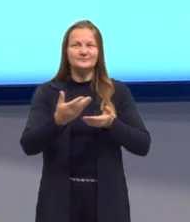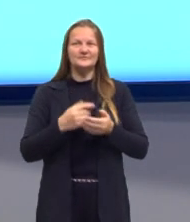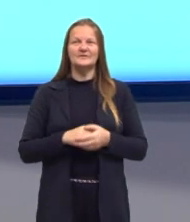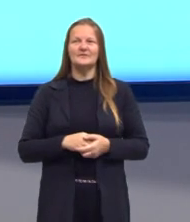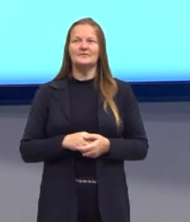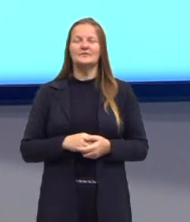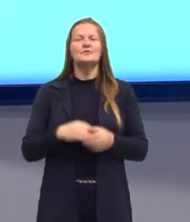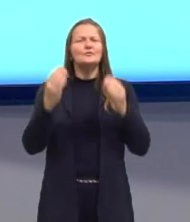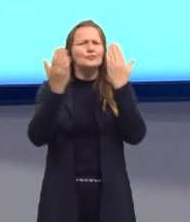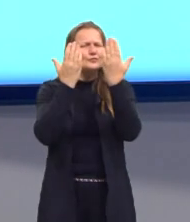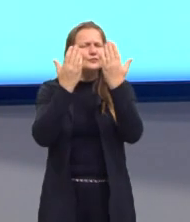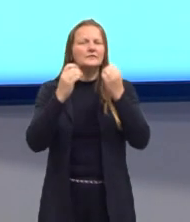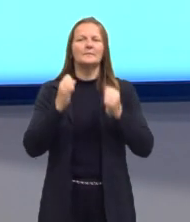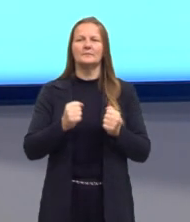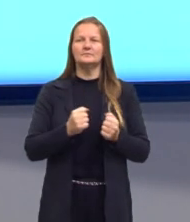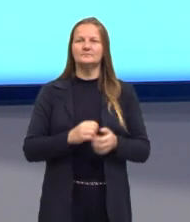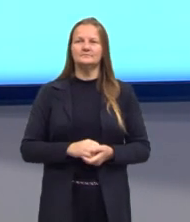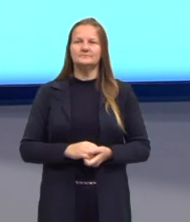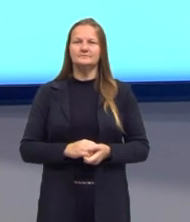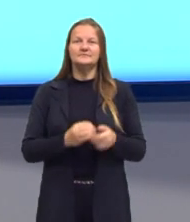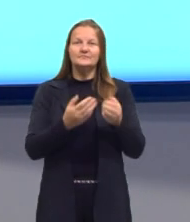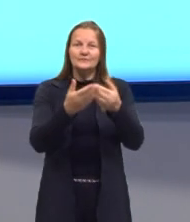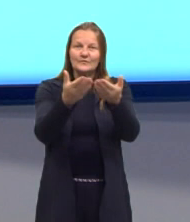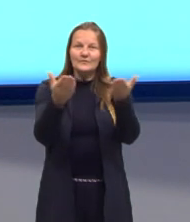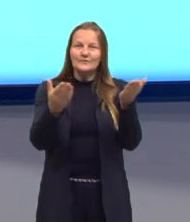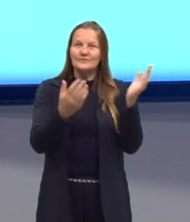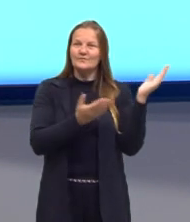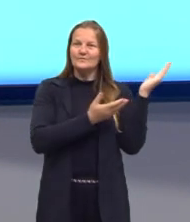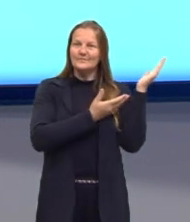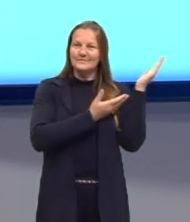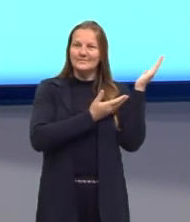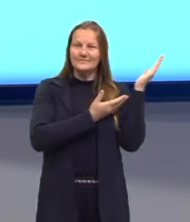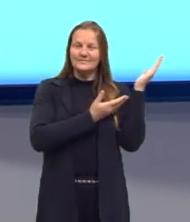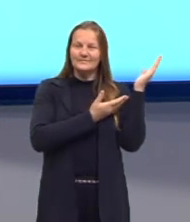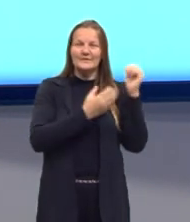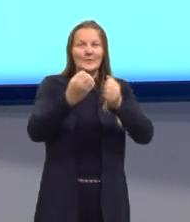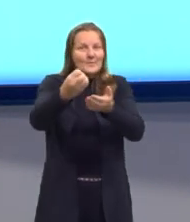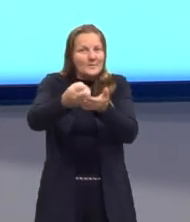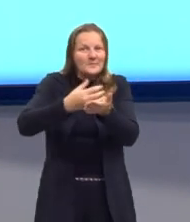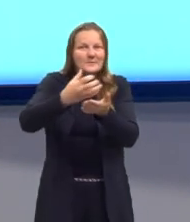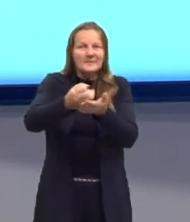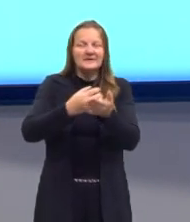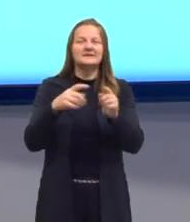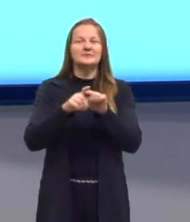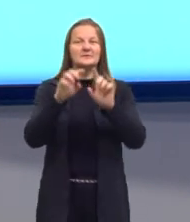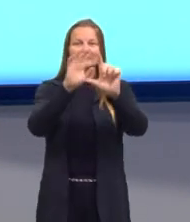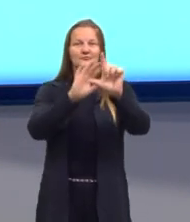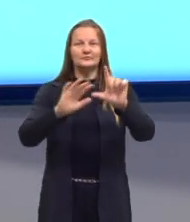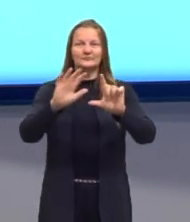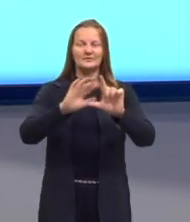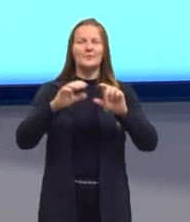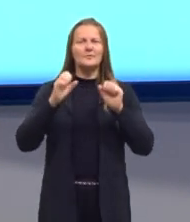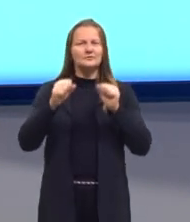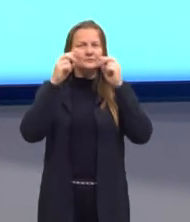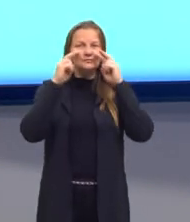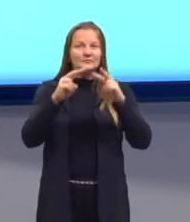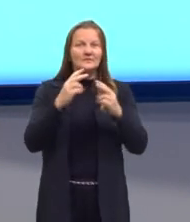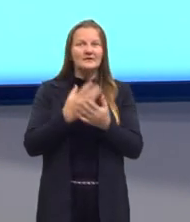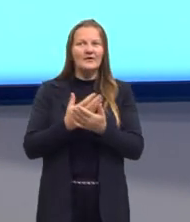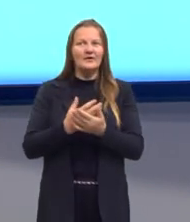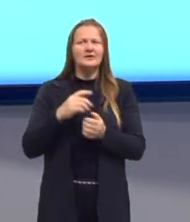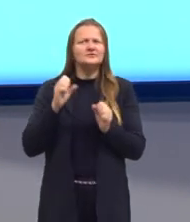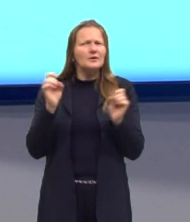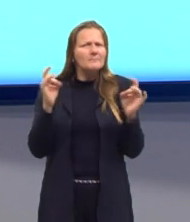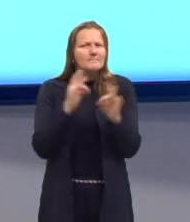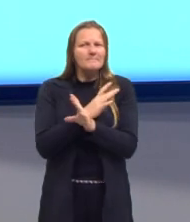dúvidas. Então, vocês podem ficar à vontade para mandar mensagem e também no QR Code para assistir as aulas que já foram